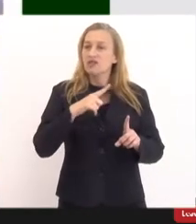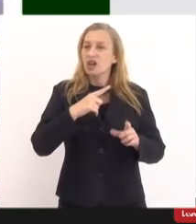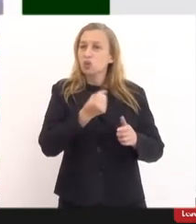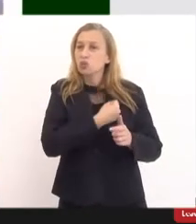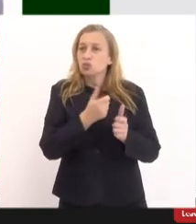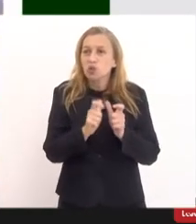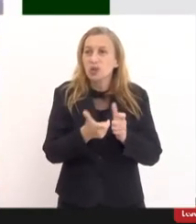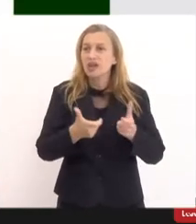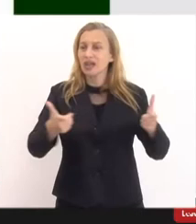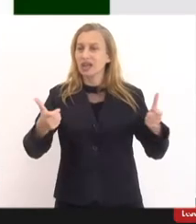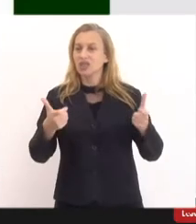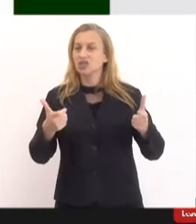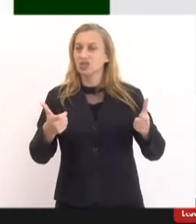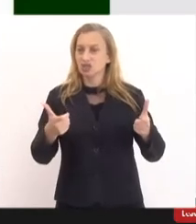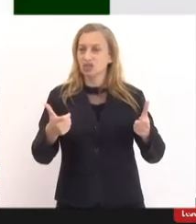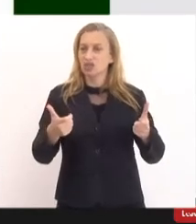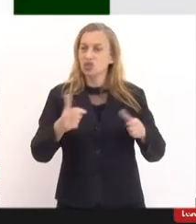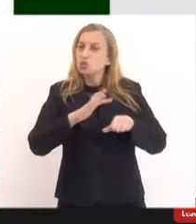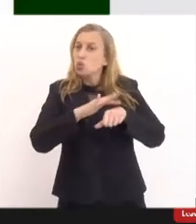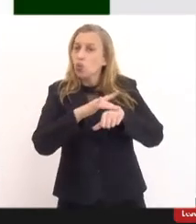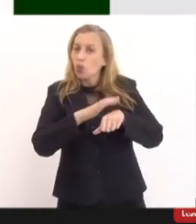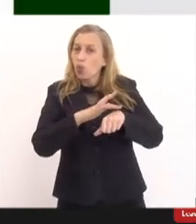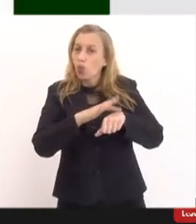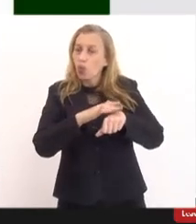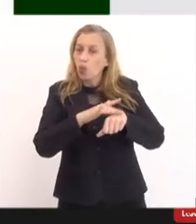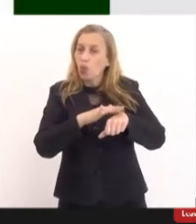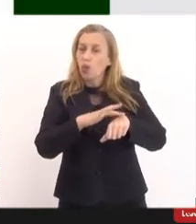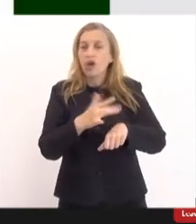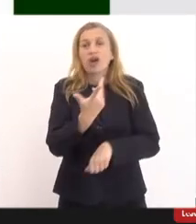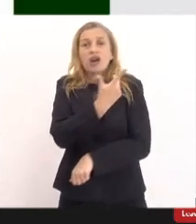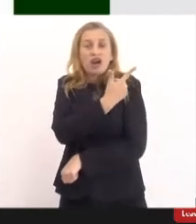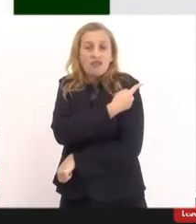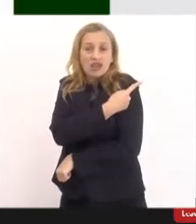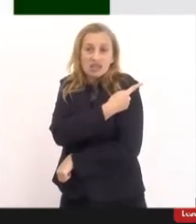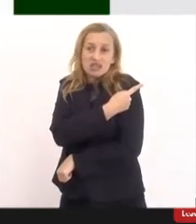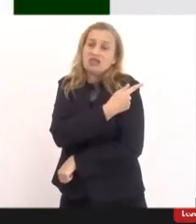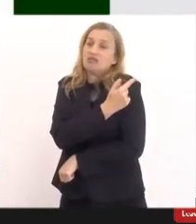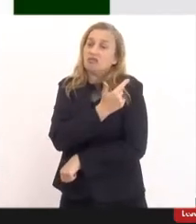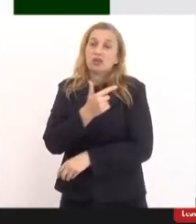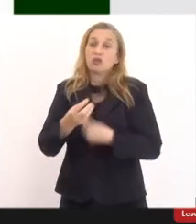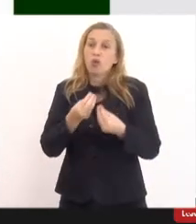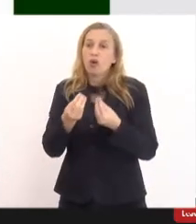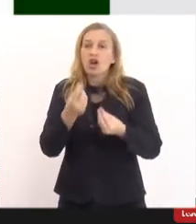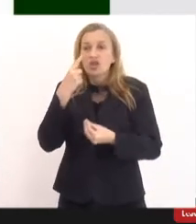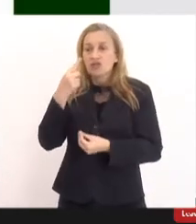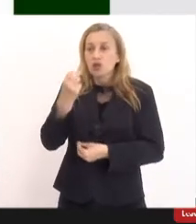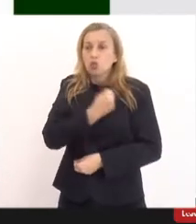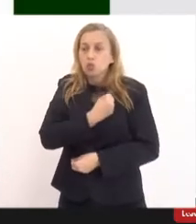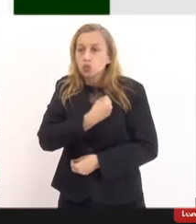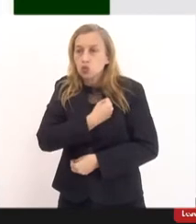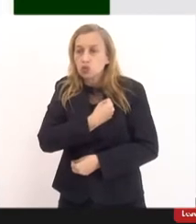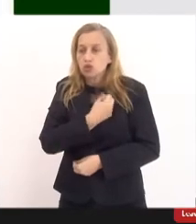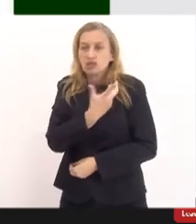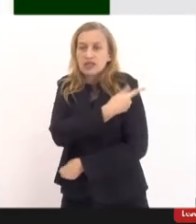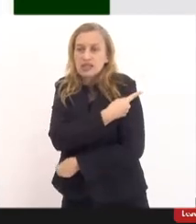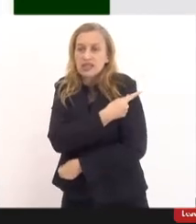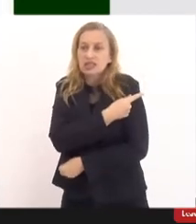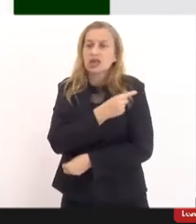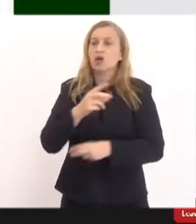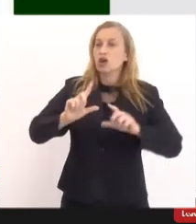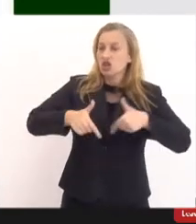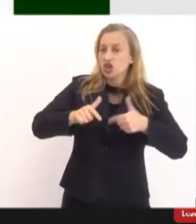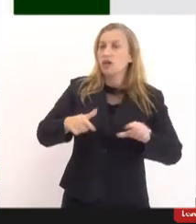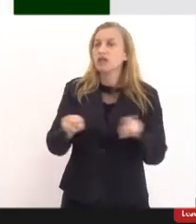surto da delta, que escapa das vacinas, assim como a Ômicron. E aqui a gente vê o índice de vacinação de Israel e da